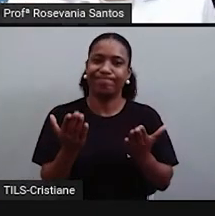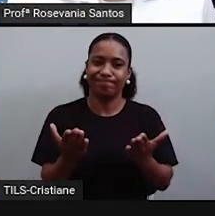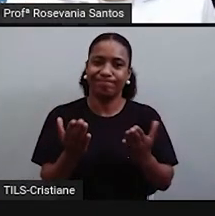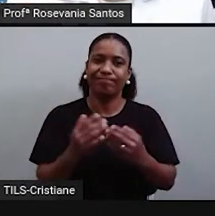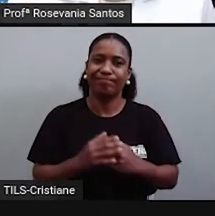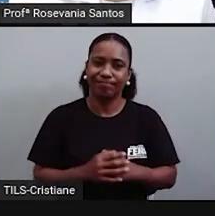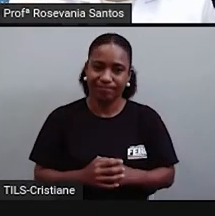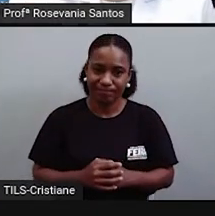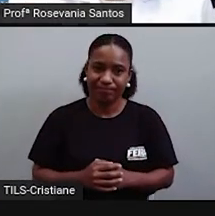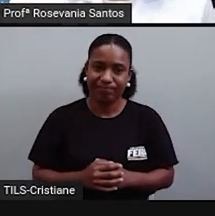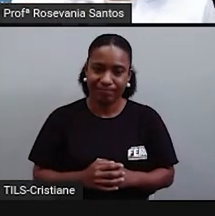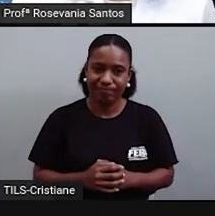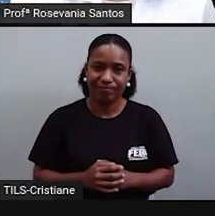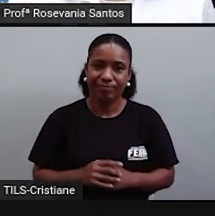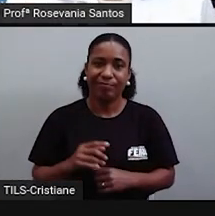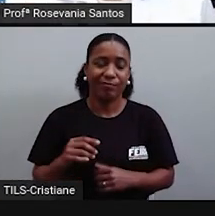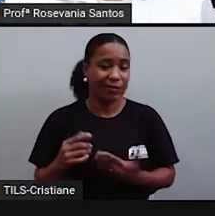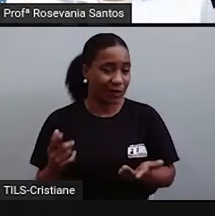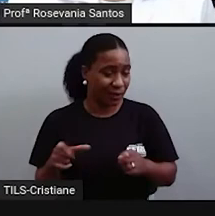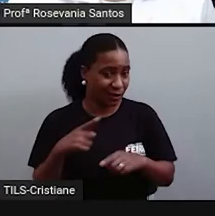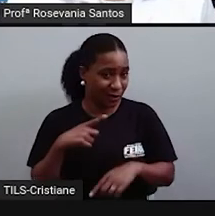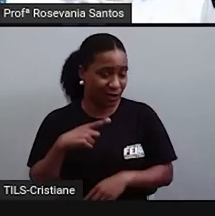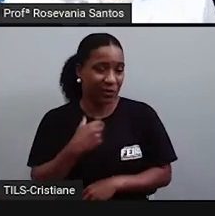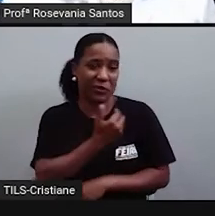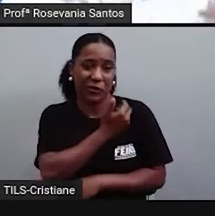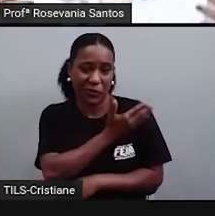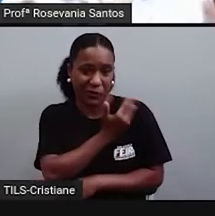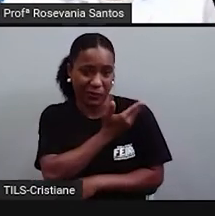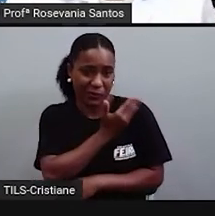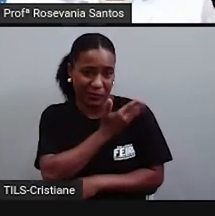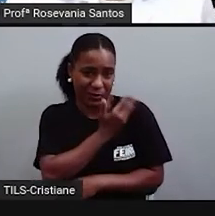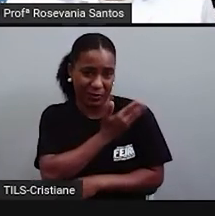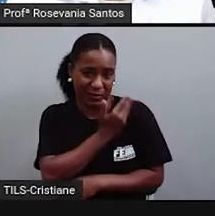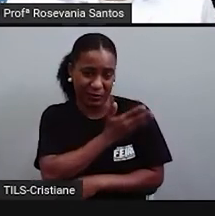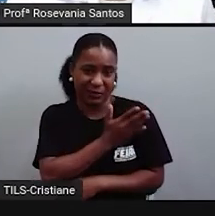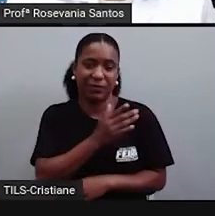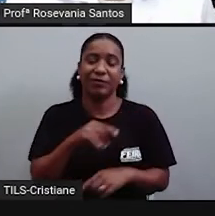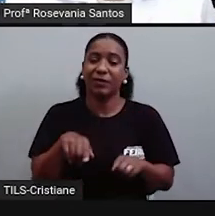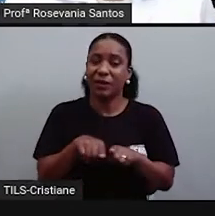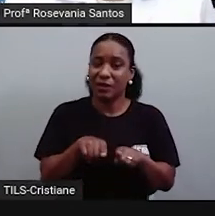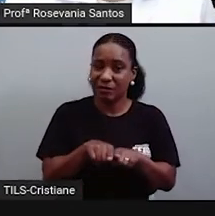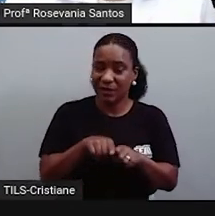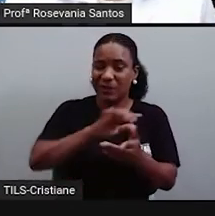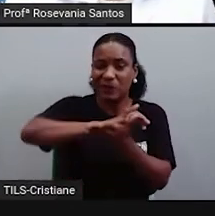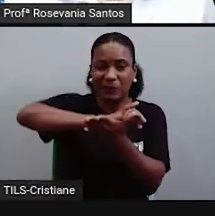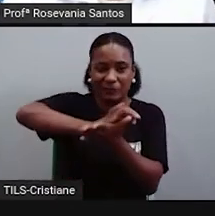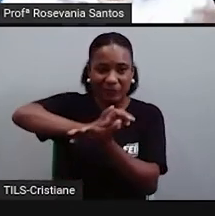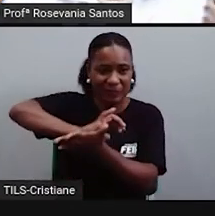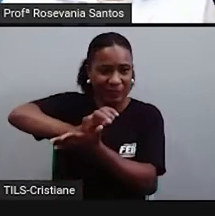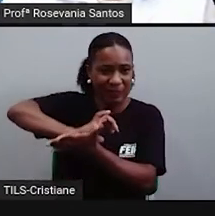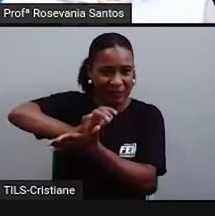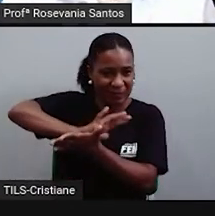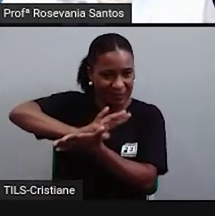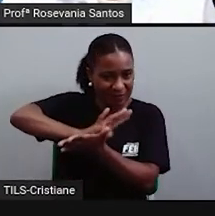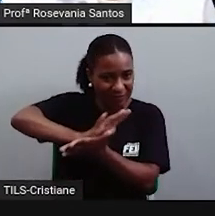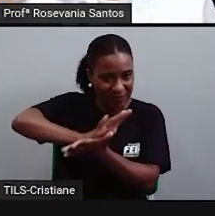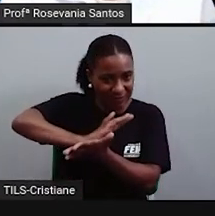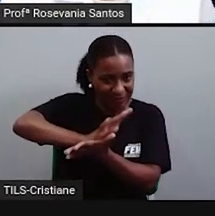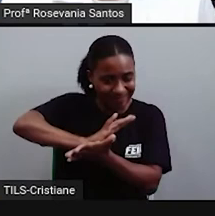A gente enfrenta um racismo muito grande. A questão da discriminação. E tudo a pé da gente.